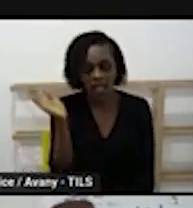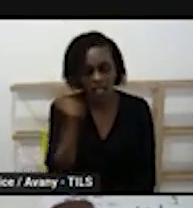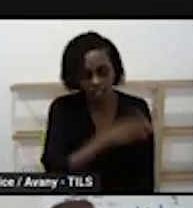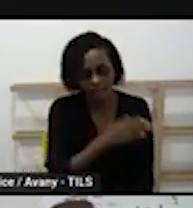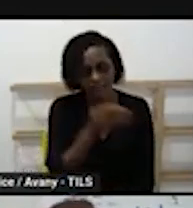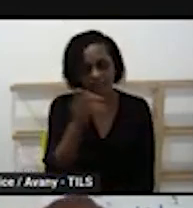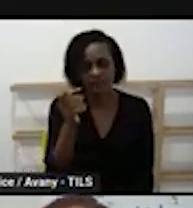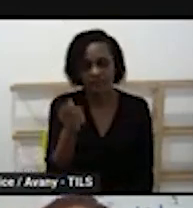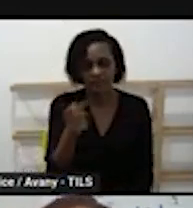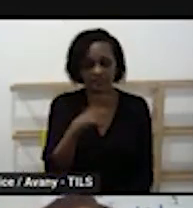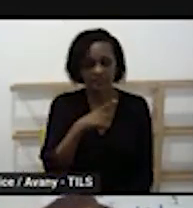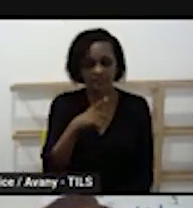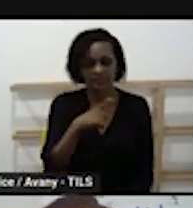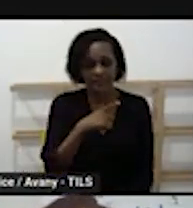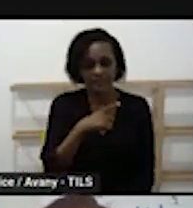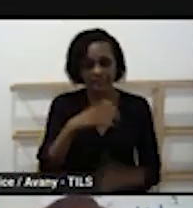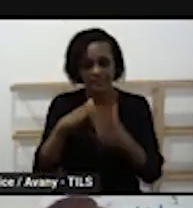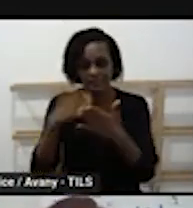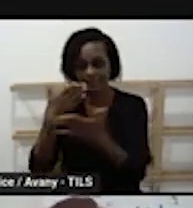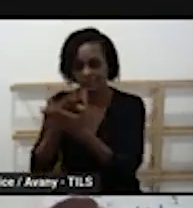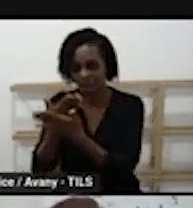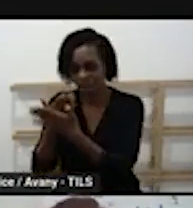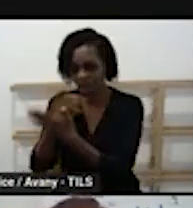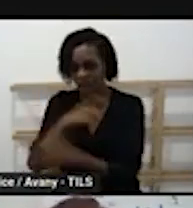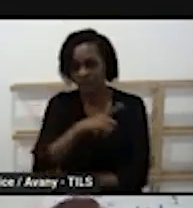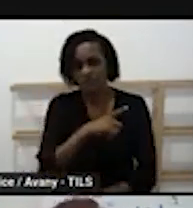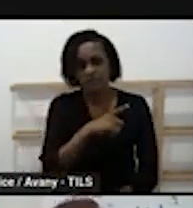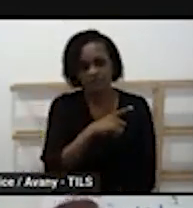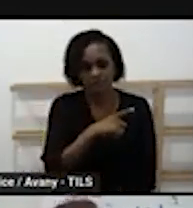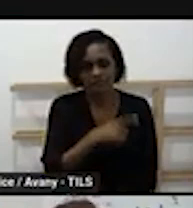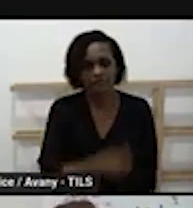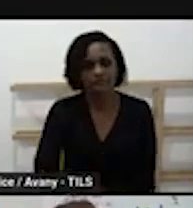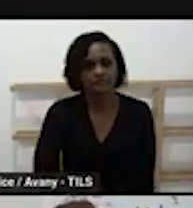curricular da rede pública municipal de Feira de Santana tá bom